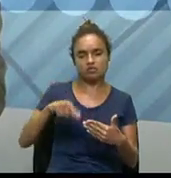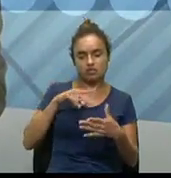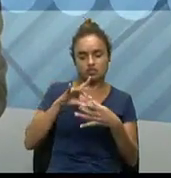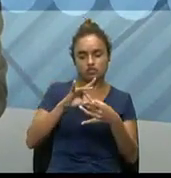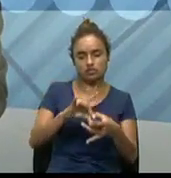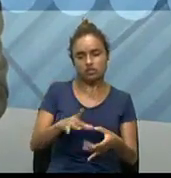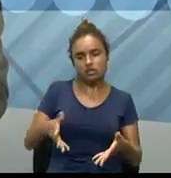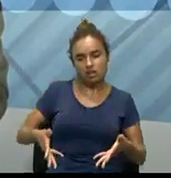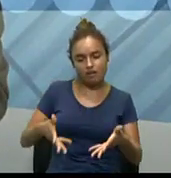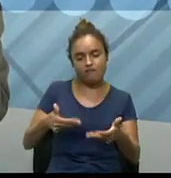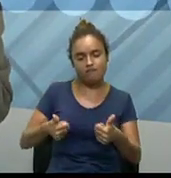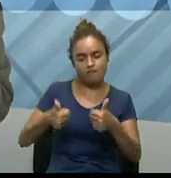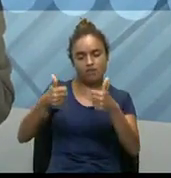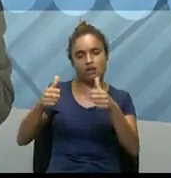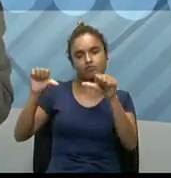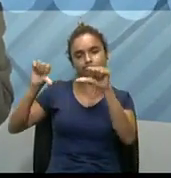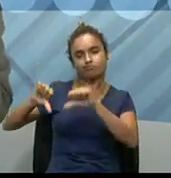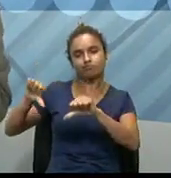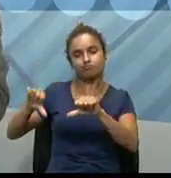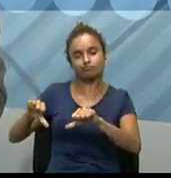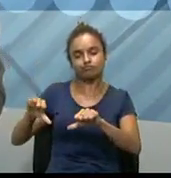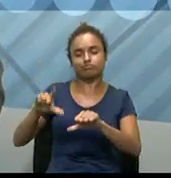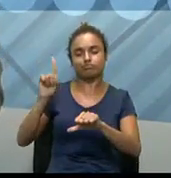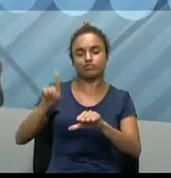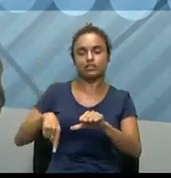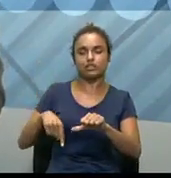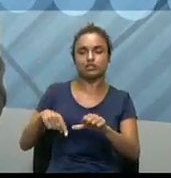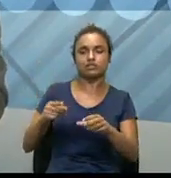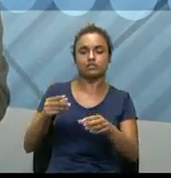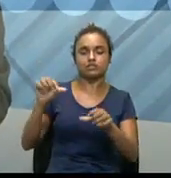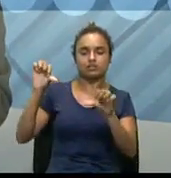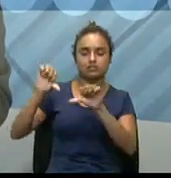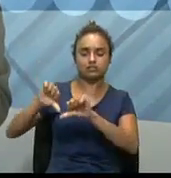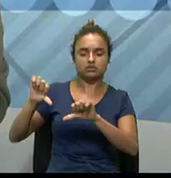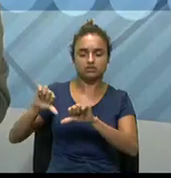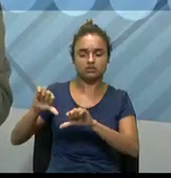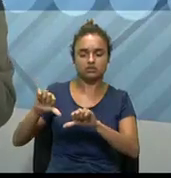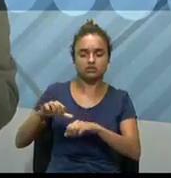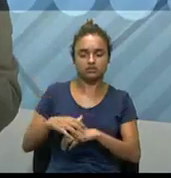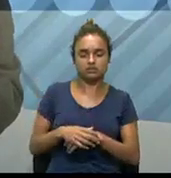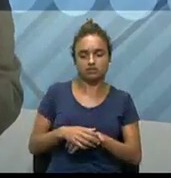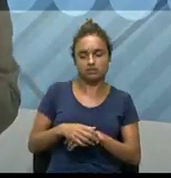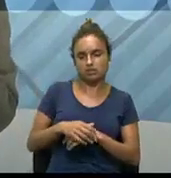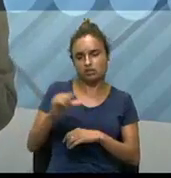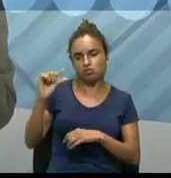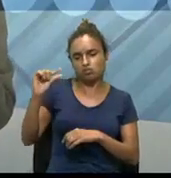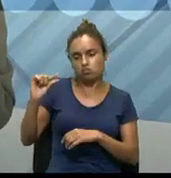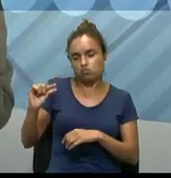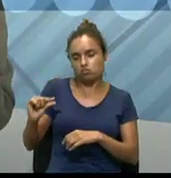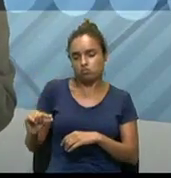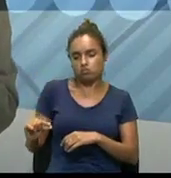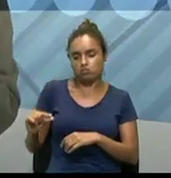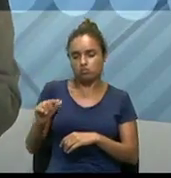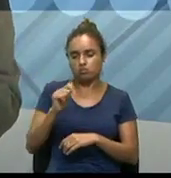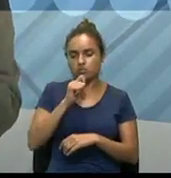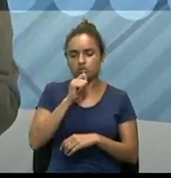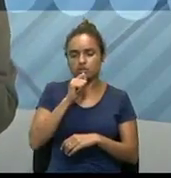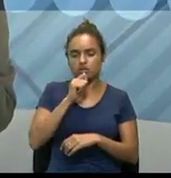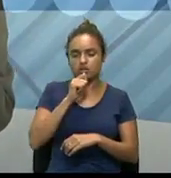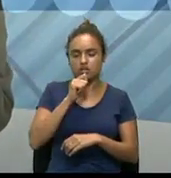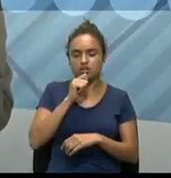desvantagens. Então, a gente vê que a parte das desvantagens ela é muito, talvez, ainda,